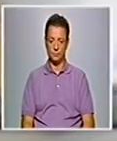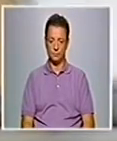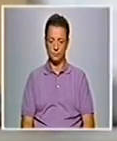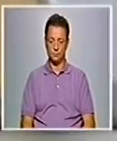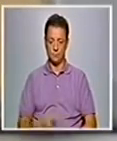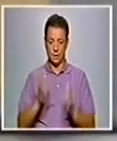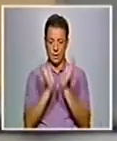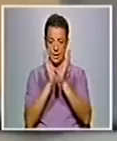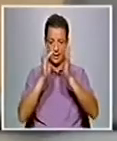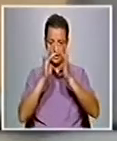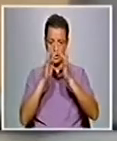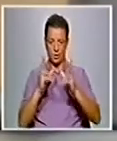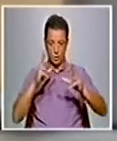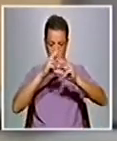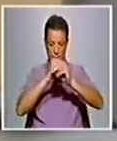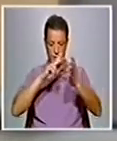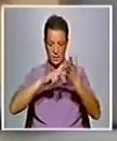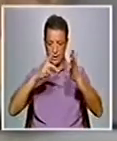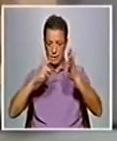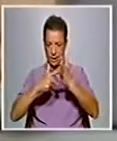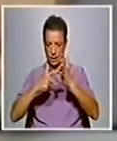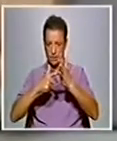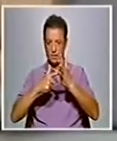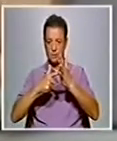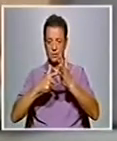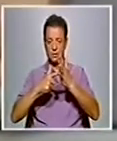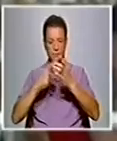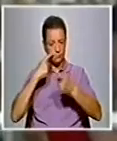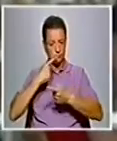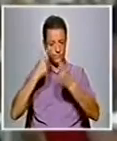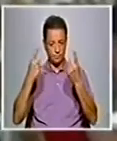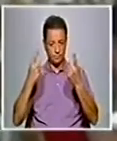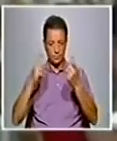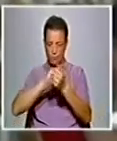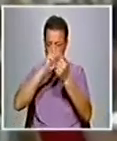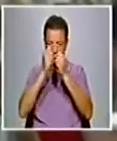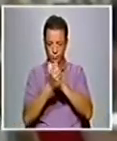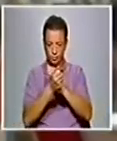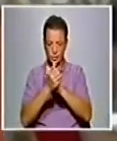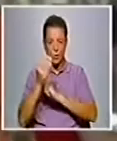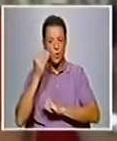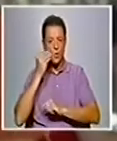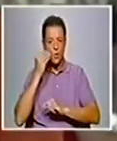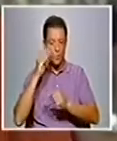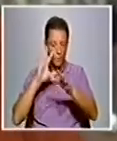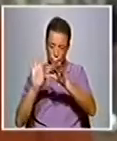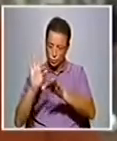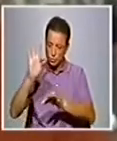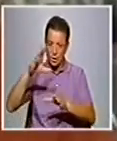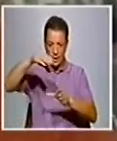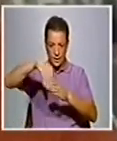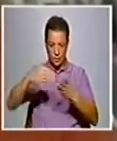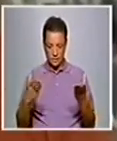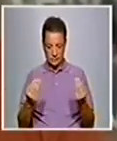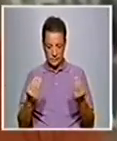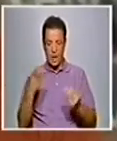A internet e as novas tecnologias representam um imenso tsunami que veio mudar a forma como se leciona dentro de uma